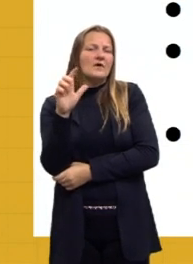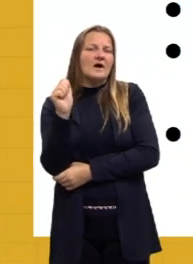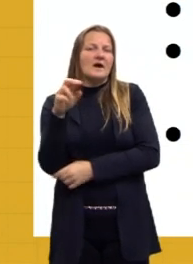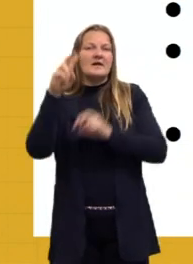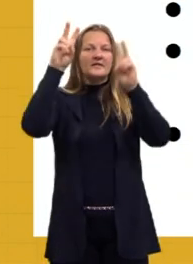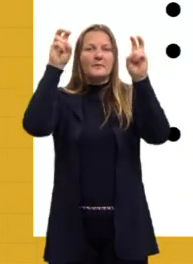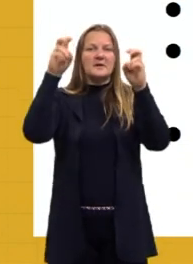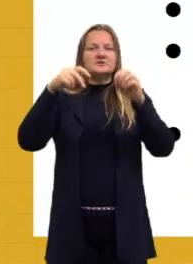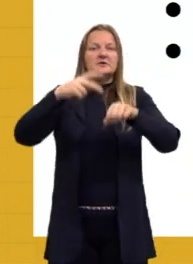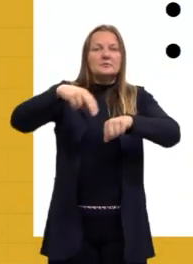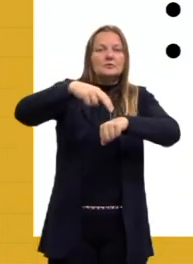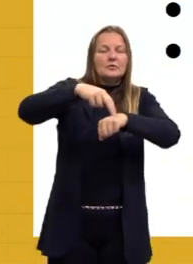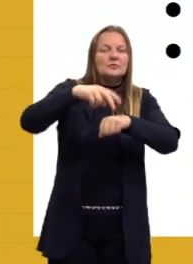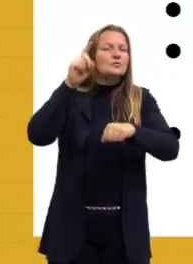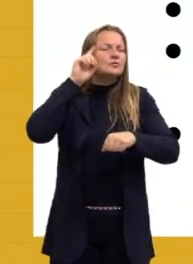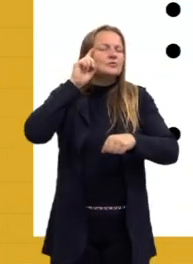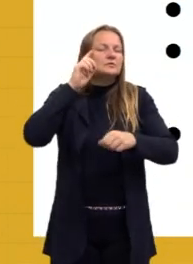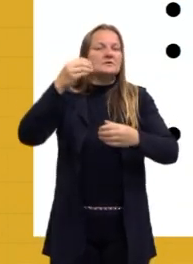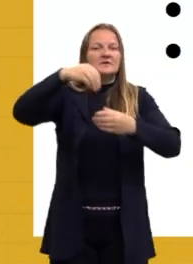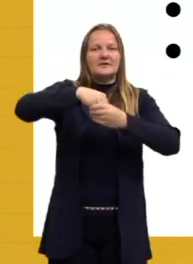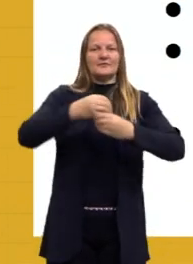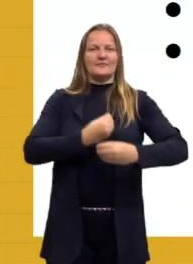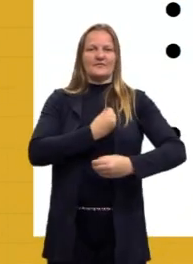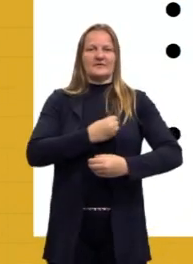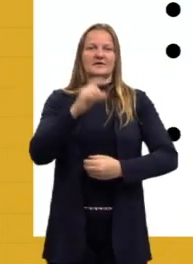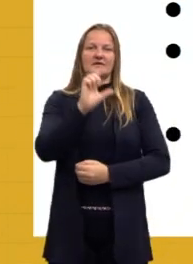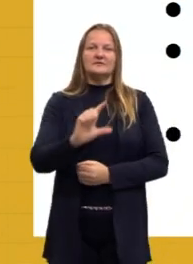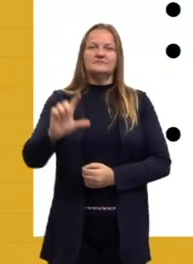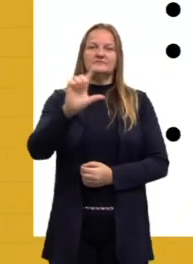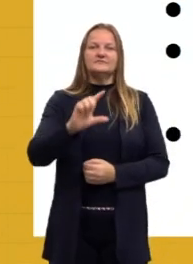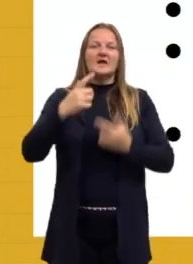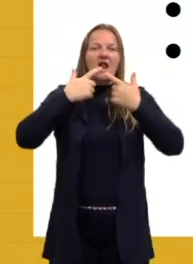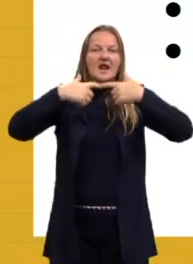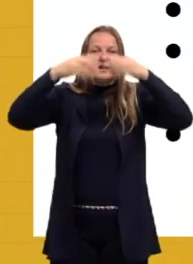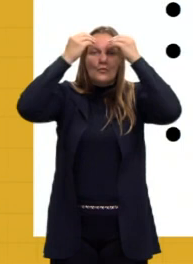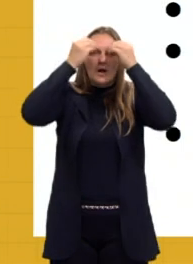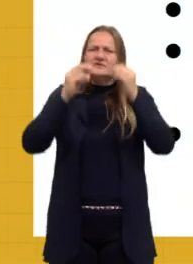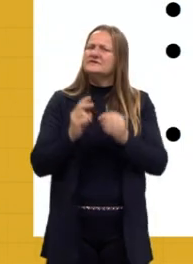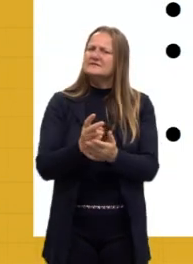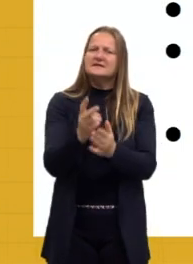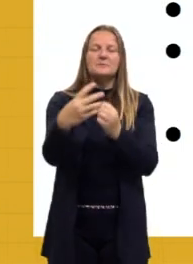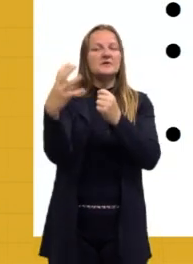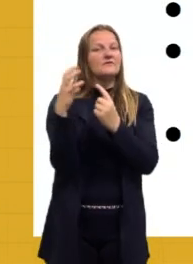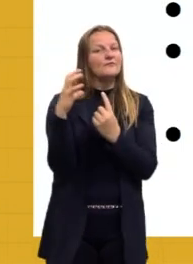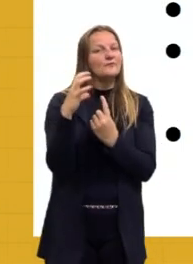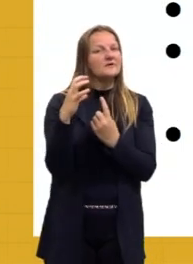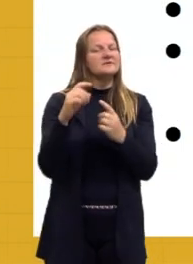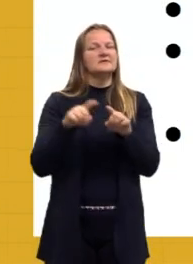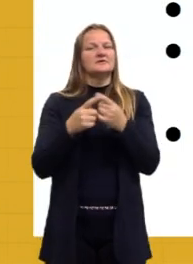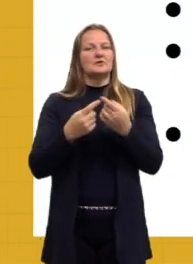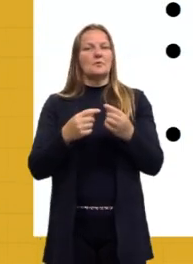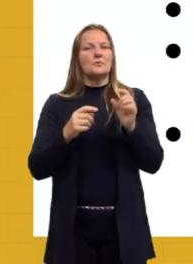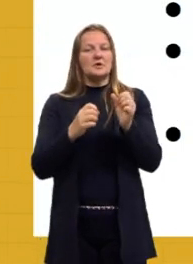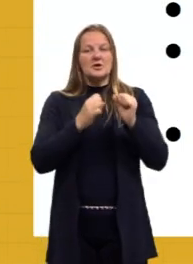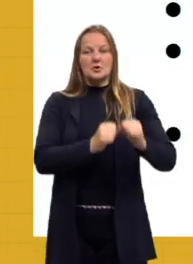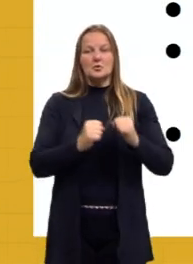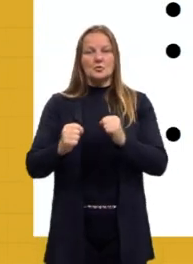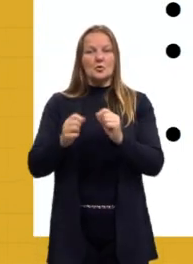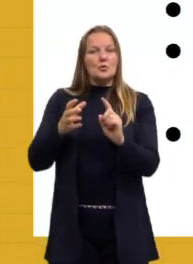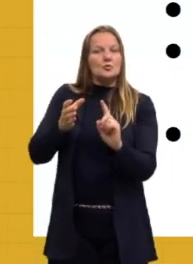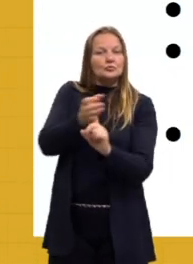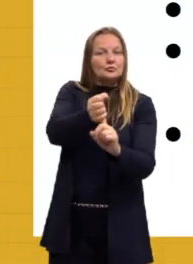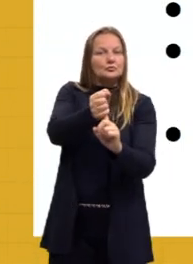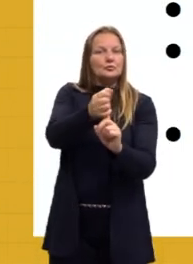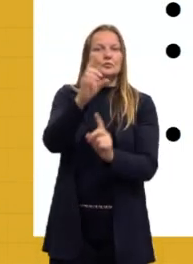nacionalistas e cotidianas. Então, nós temos aí, novamente, a linguagem, a gente sabe que a língua é um objeto de dominação muito forte,